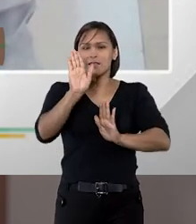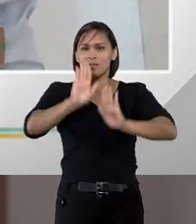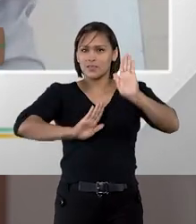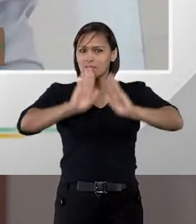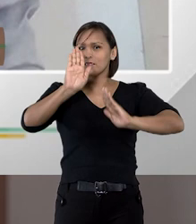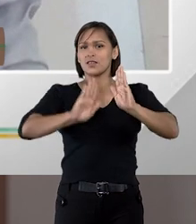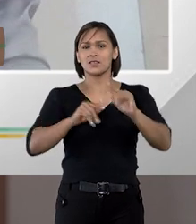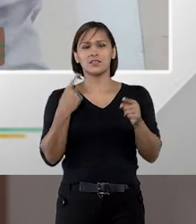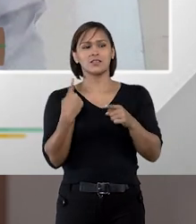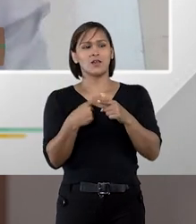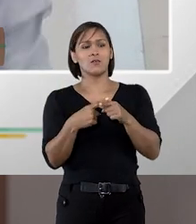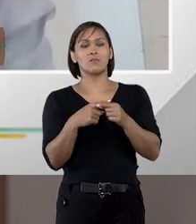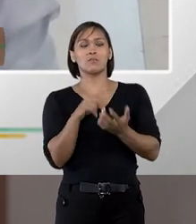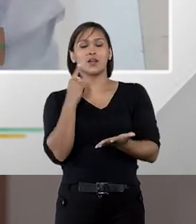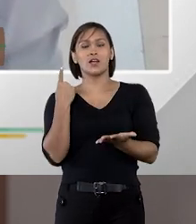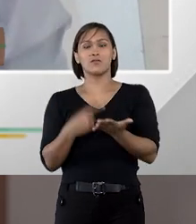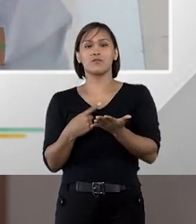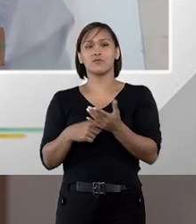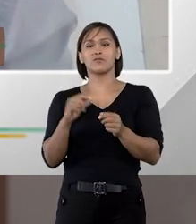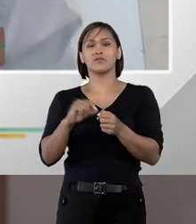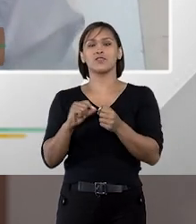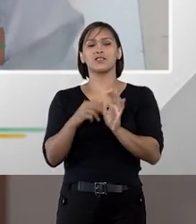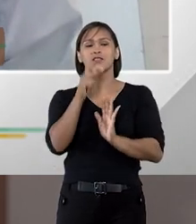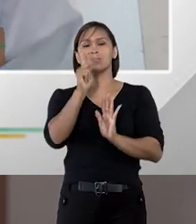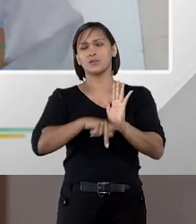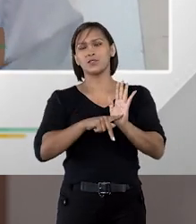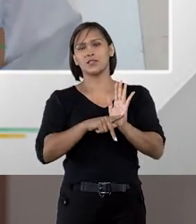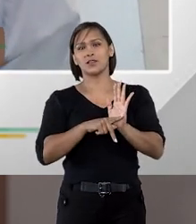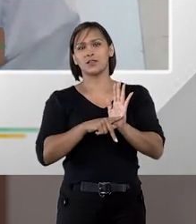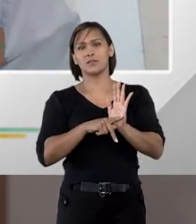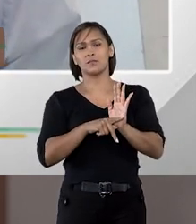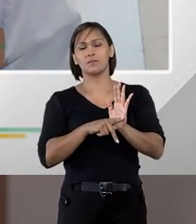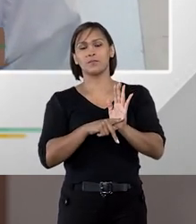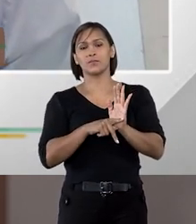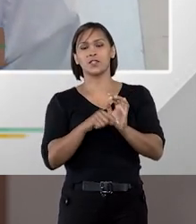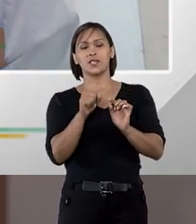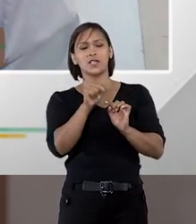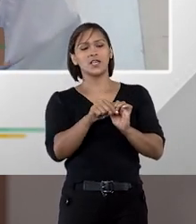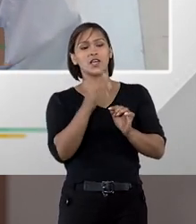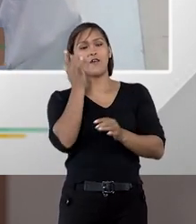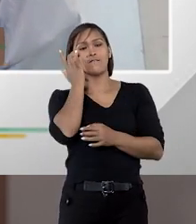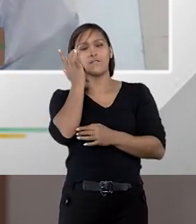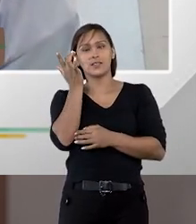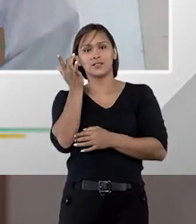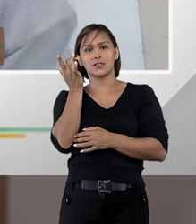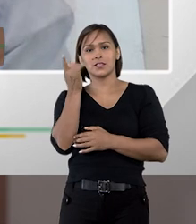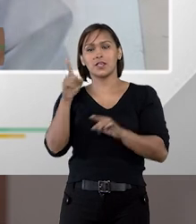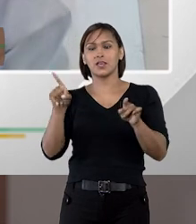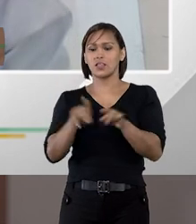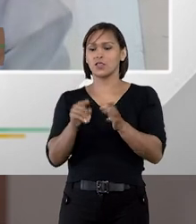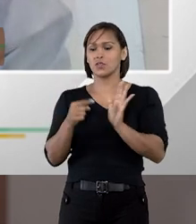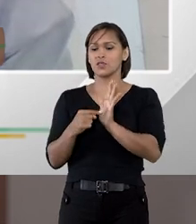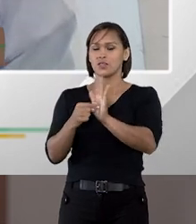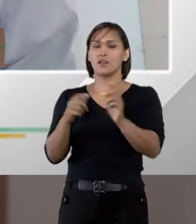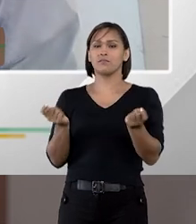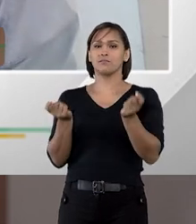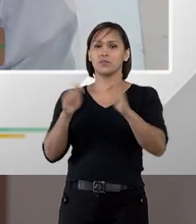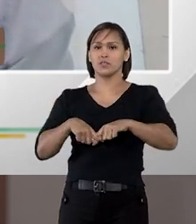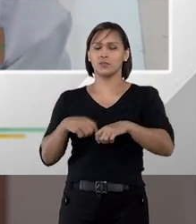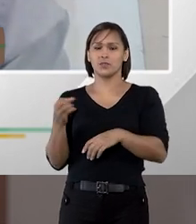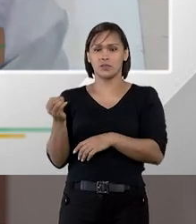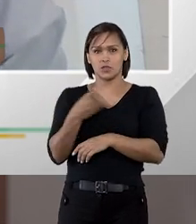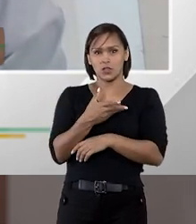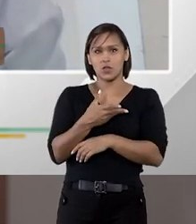a licitação para a execução do projeto, ou seja, isso facilita, isso traz a